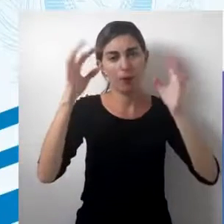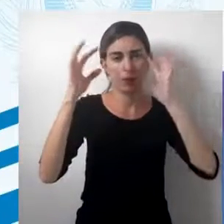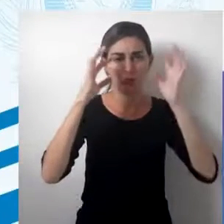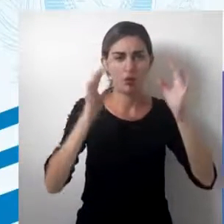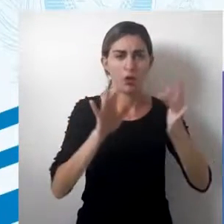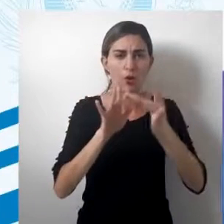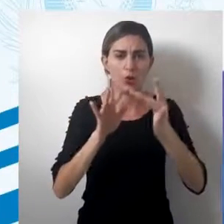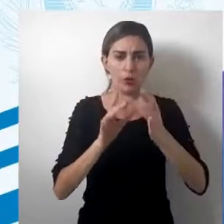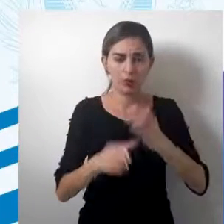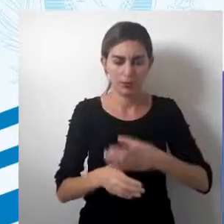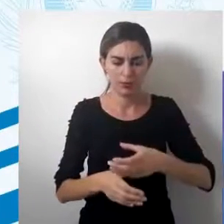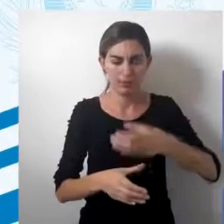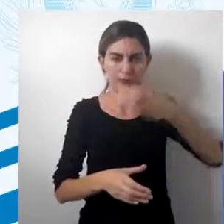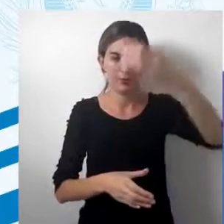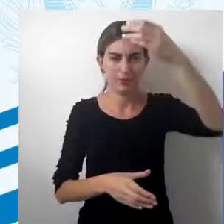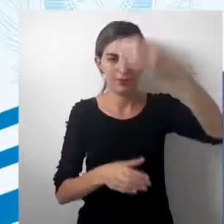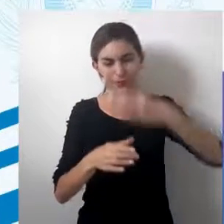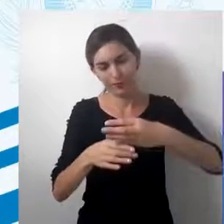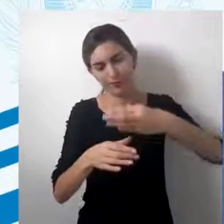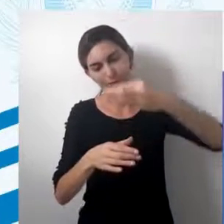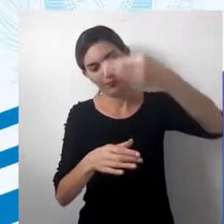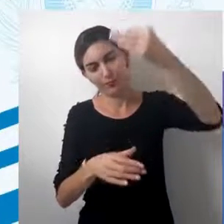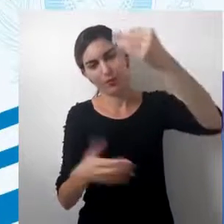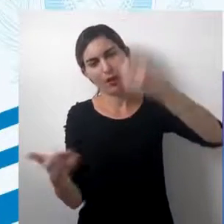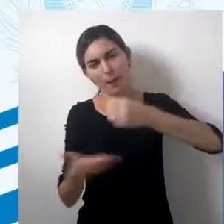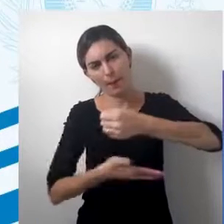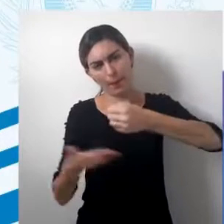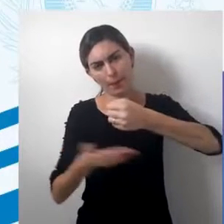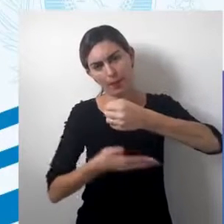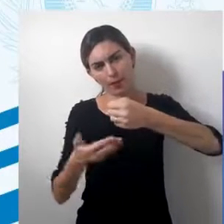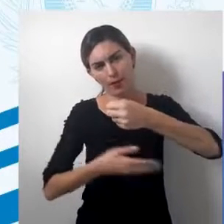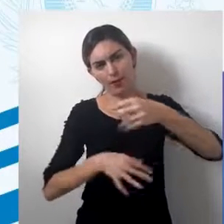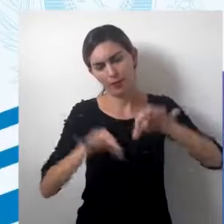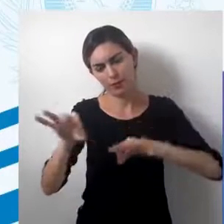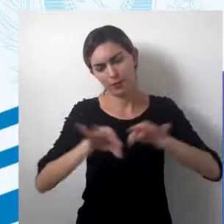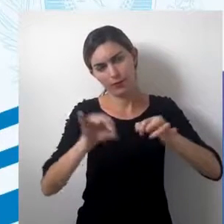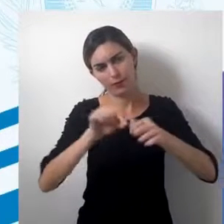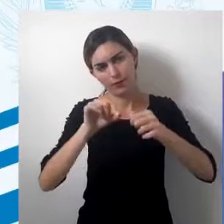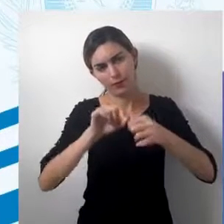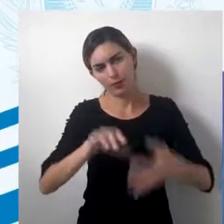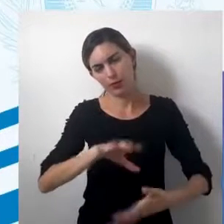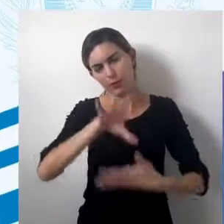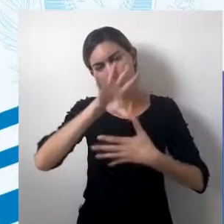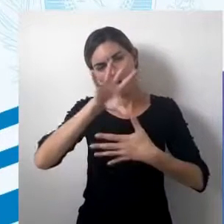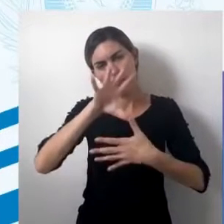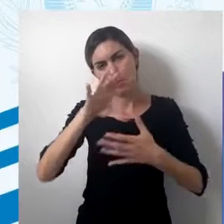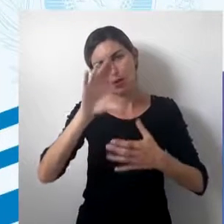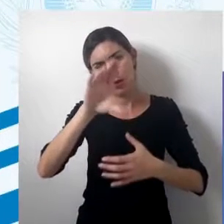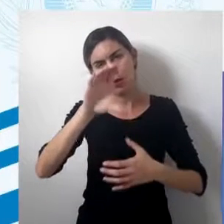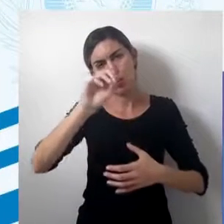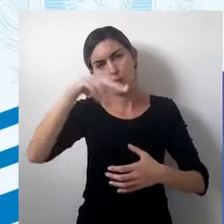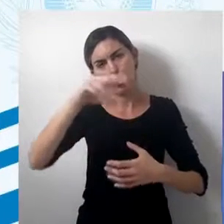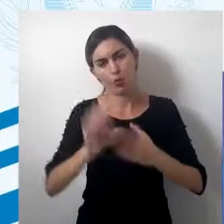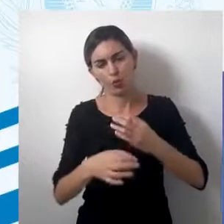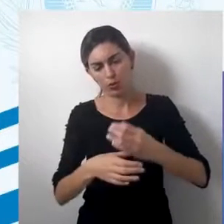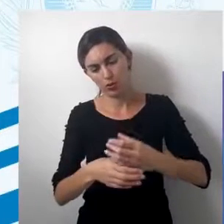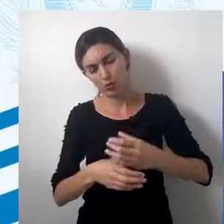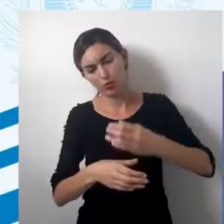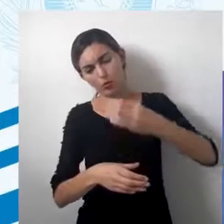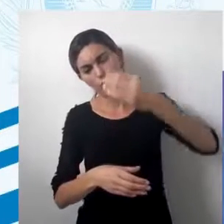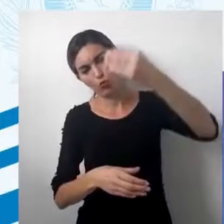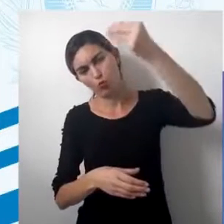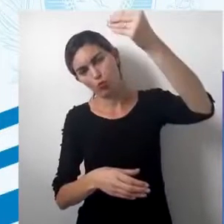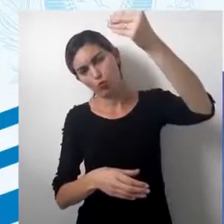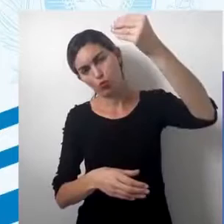contato com a esfera. E a base para a elaboração desse mapa, é esse cone. Esse cone,